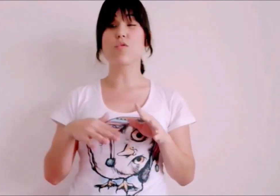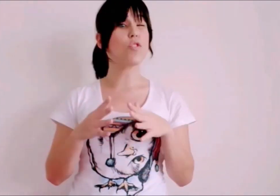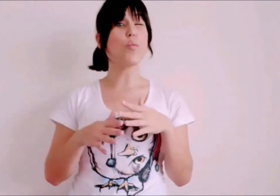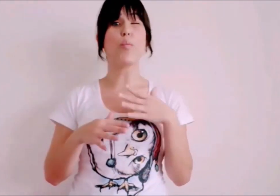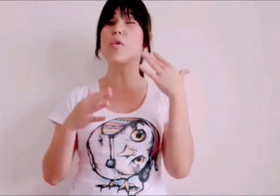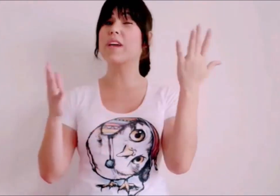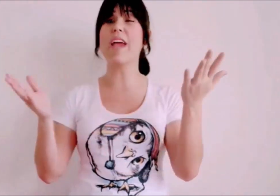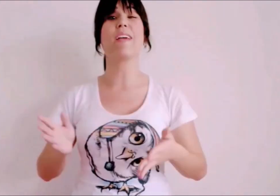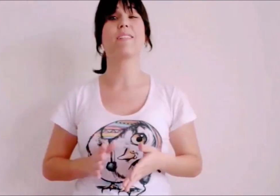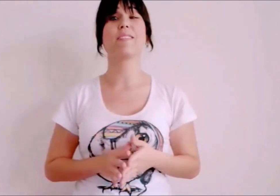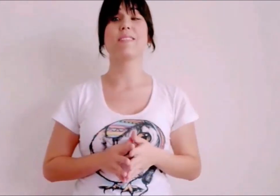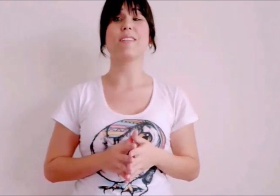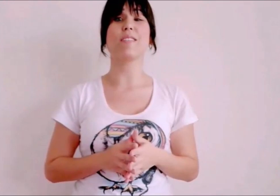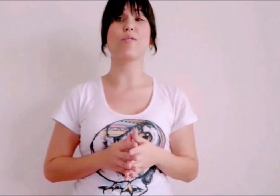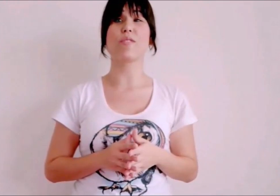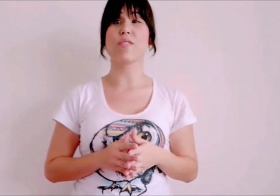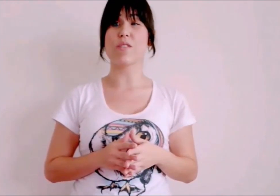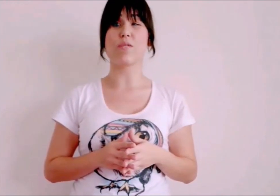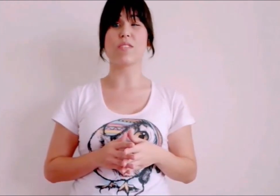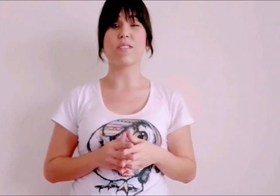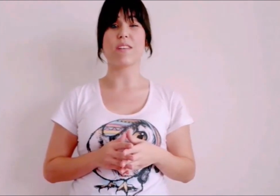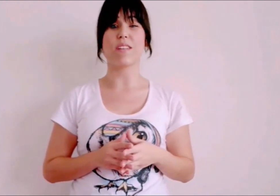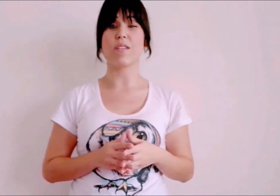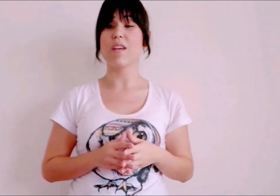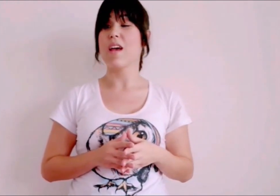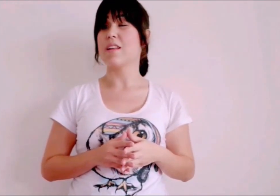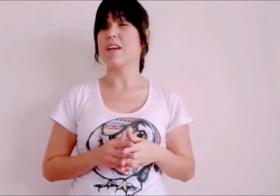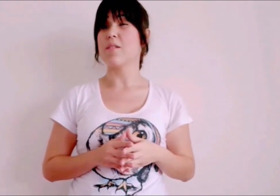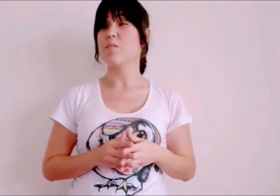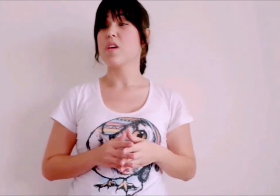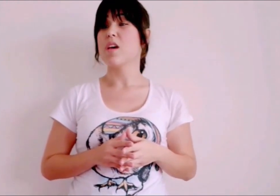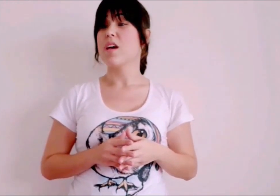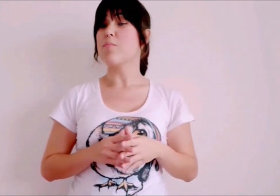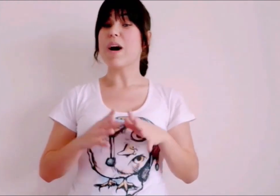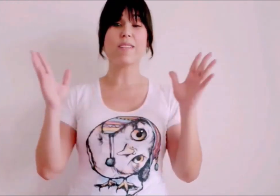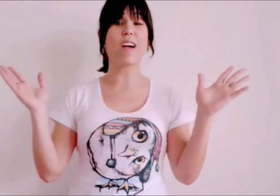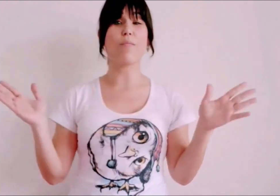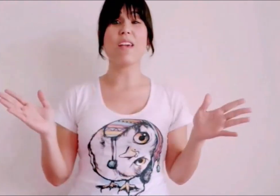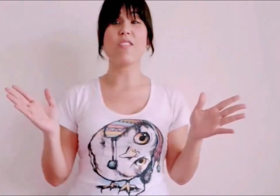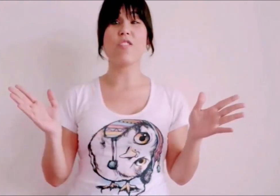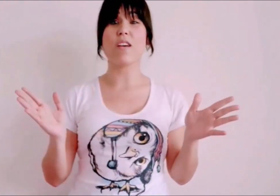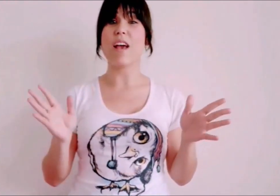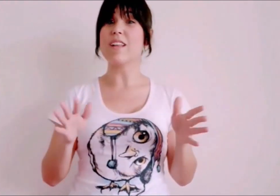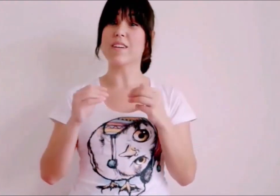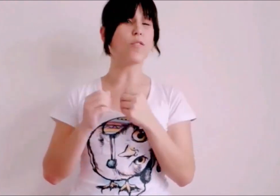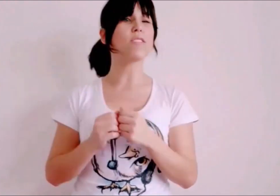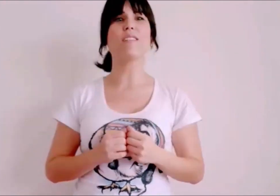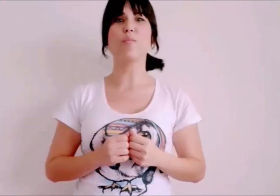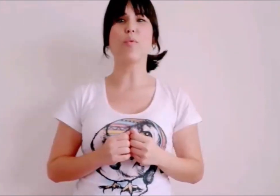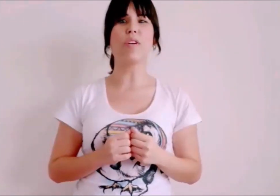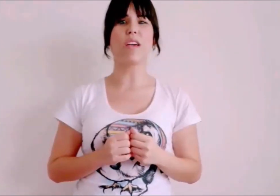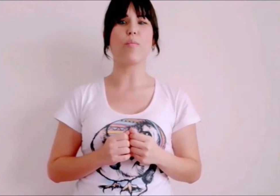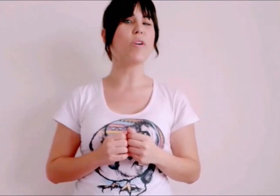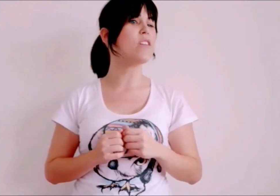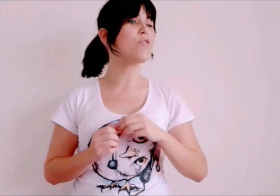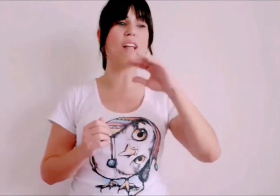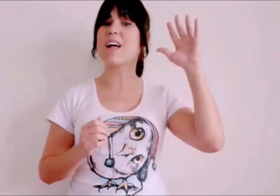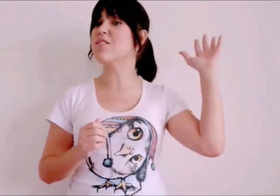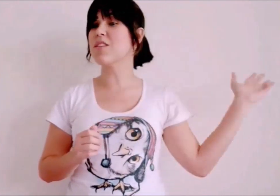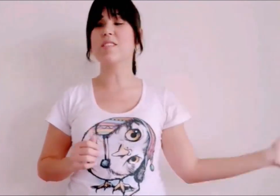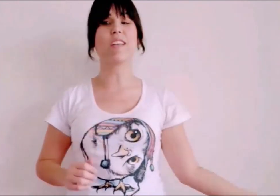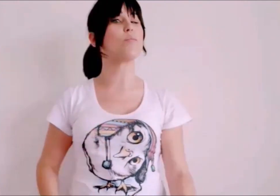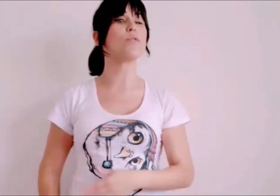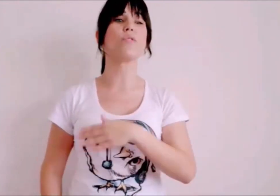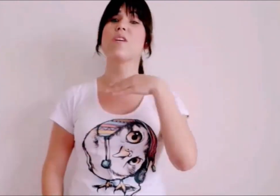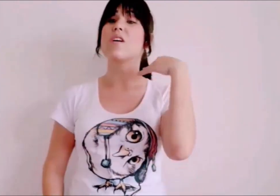discutir o porquê dessas coisas acontecerem. E basicamente, elas acontecem por quê? Porque